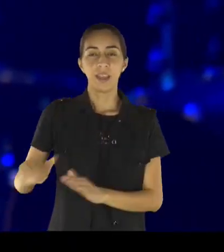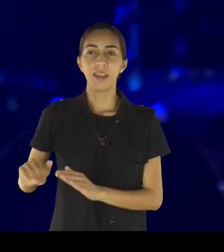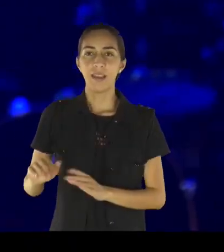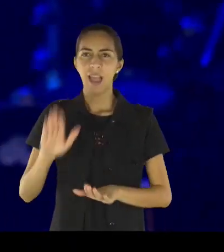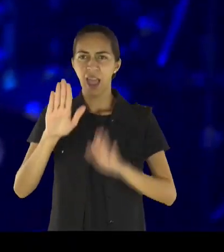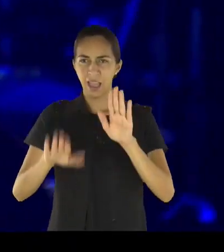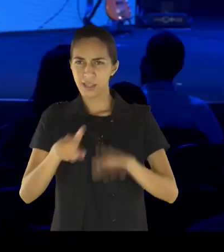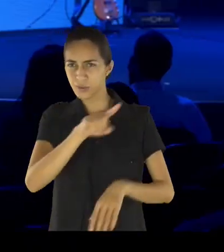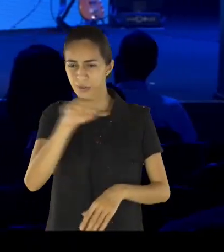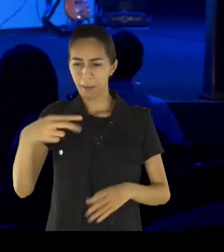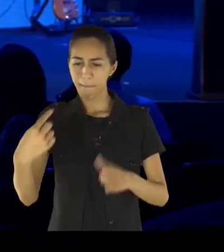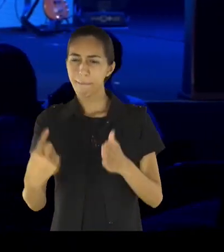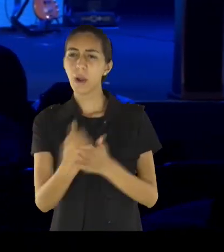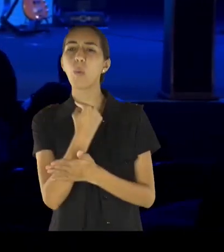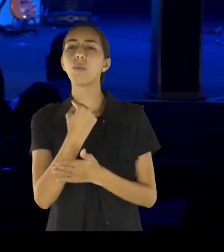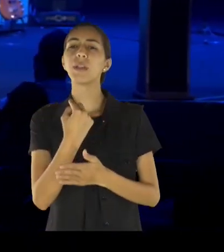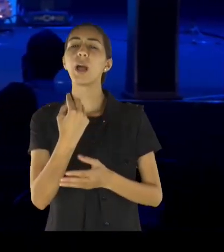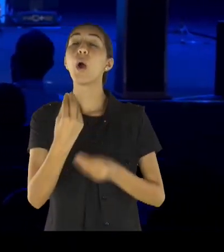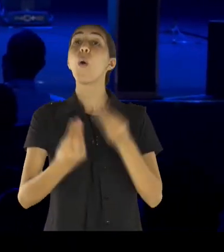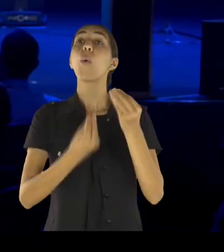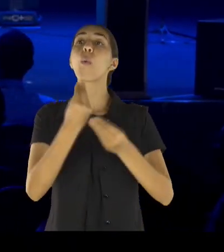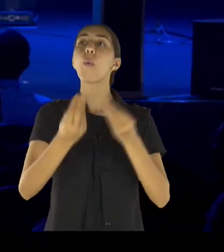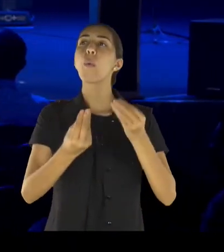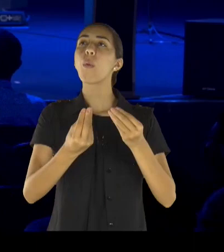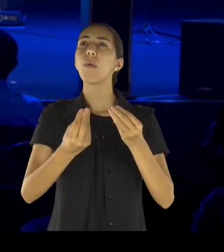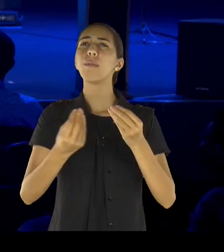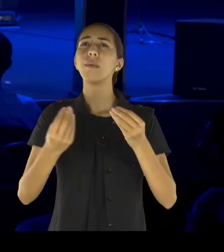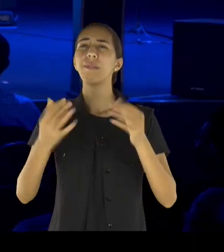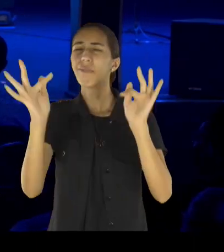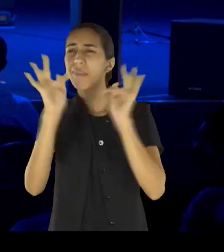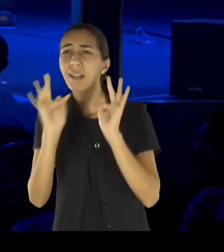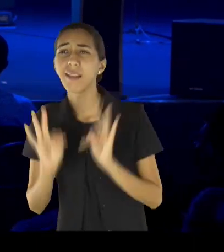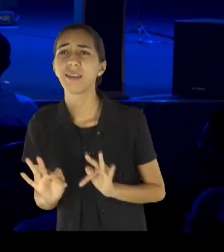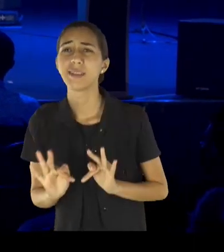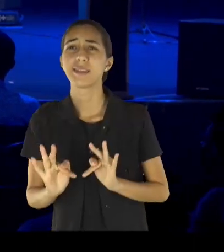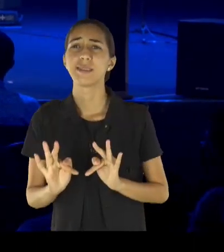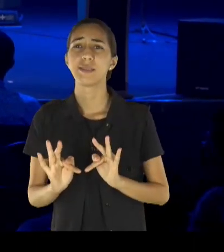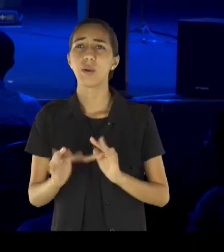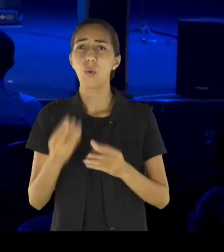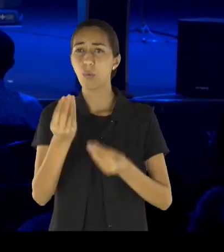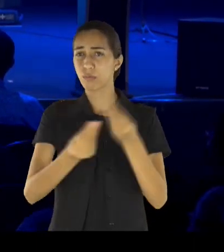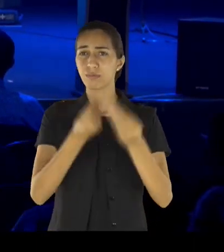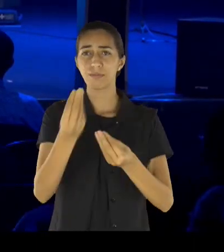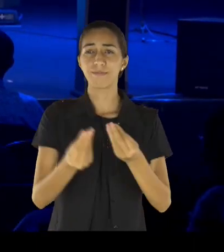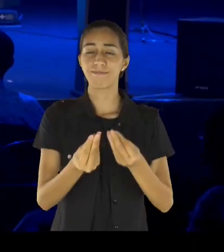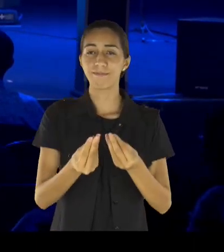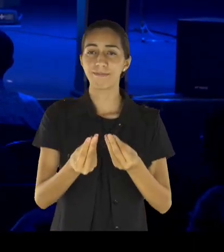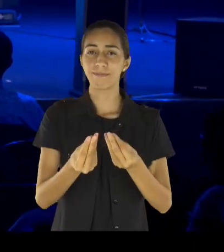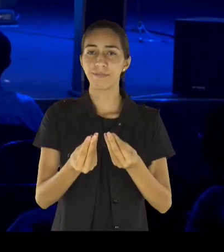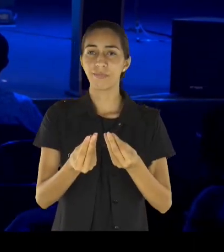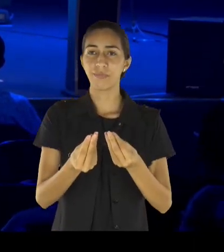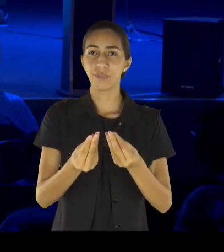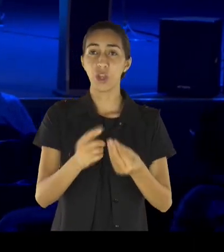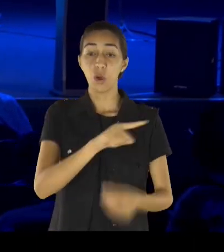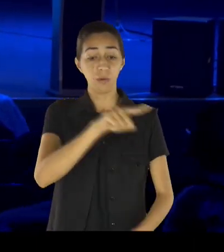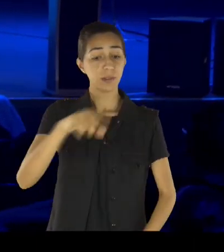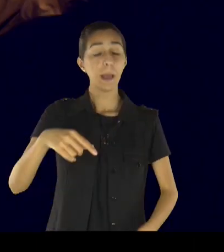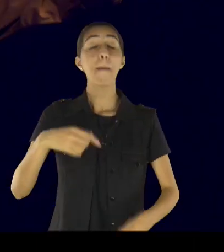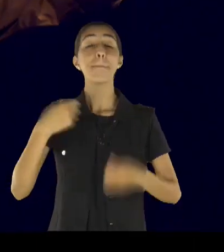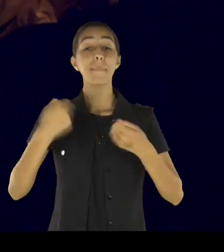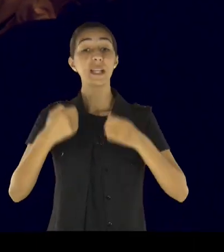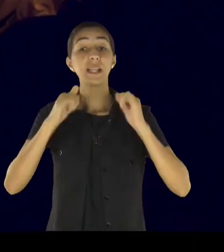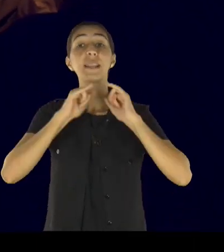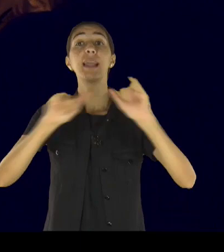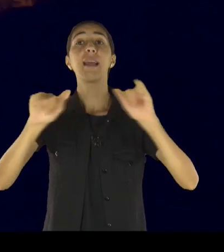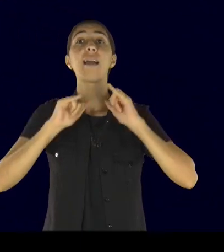você tem que dizer, para a sua alma, anima-te, anima-te, porque eu estou esperando no Senhor, Ele já fez tantas coisas, na minha vida, Deus já foi infiel com você,